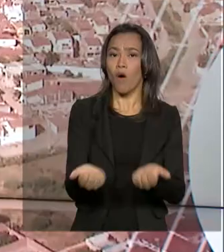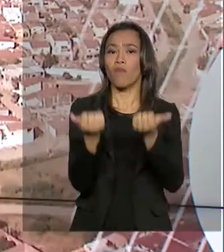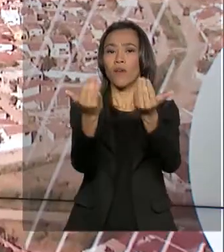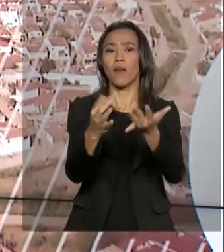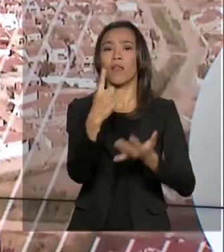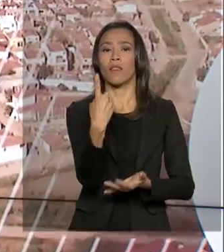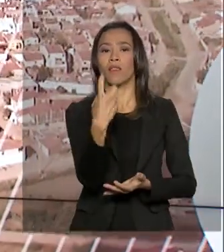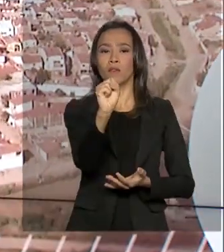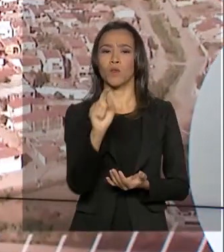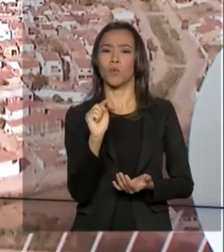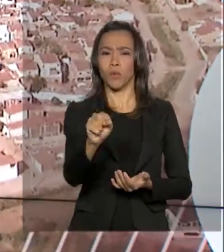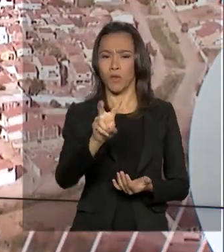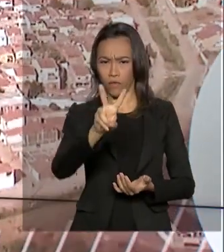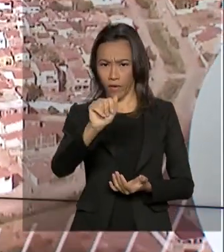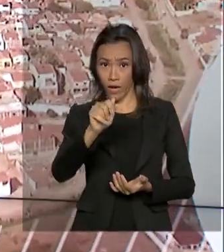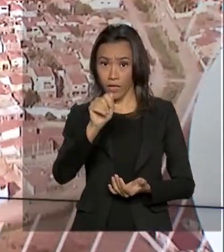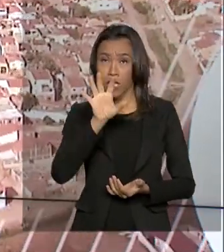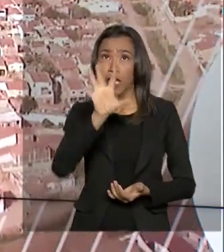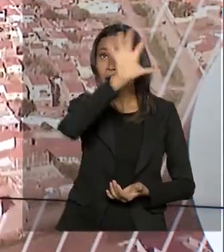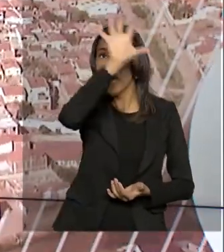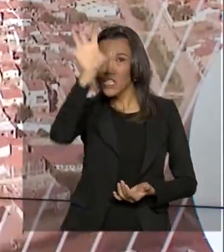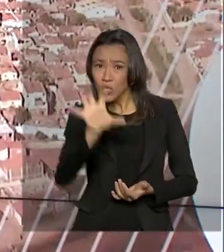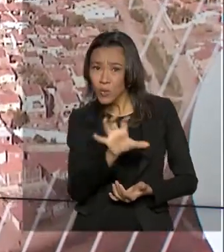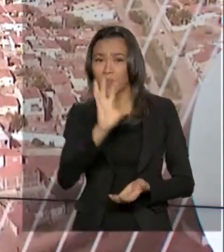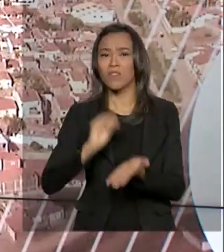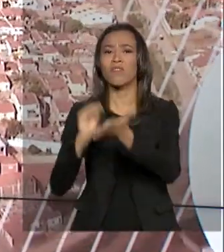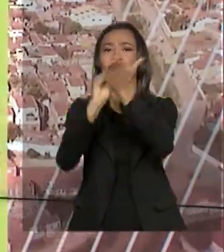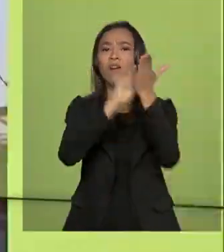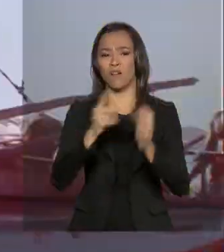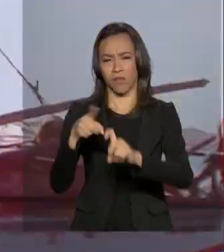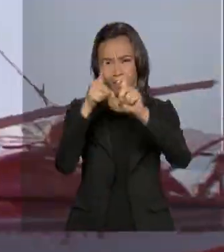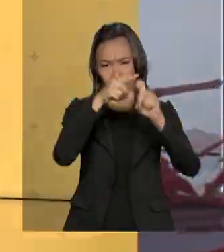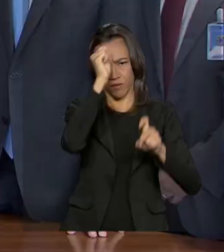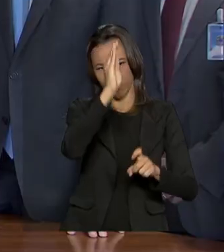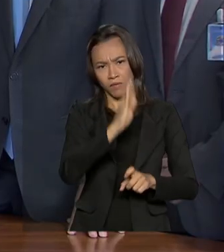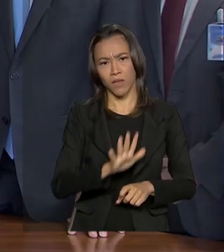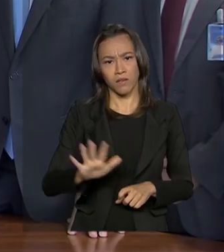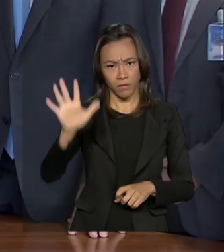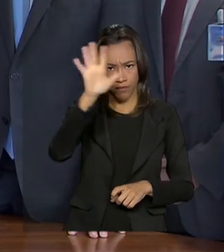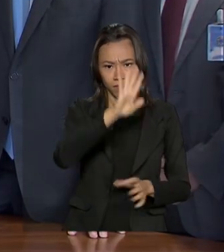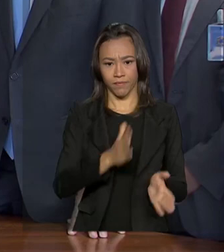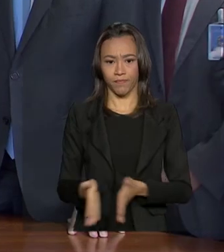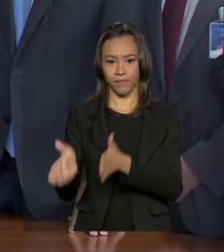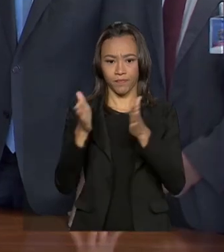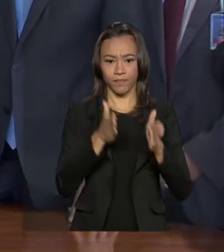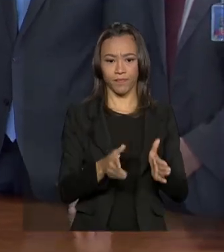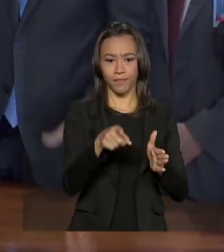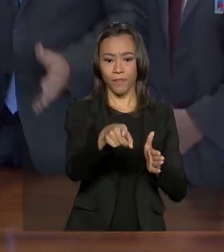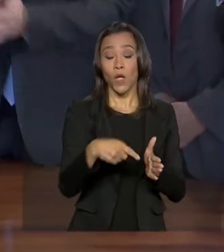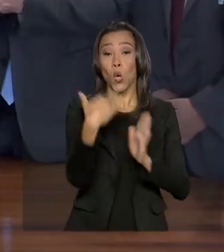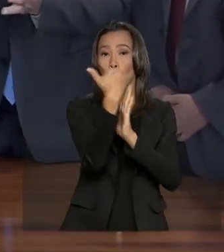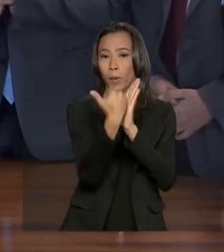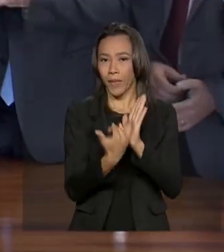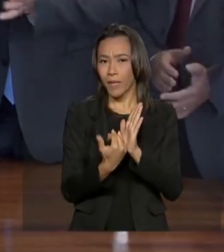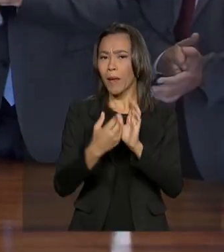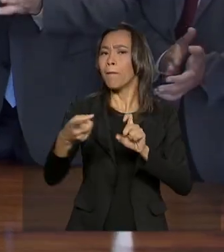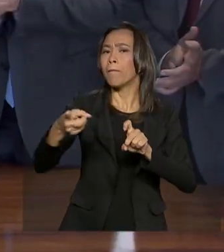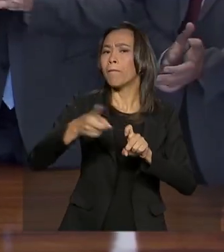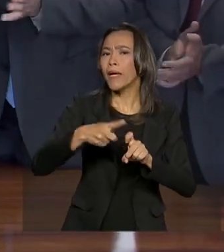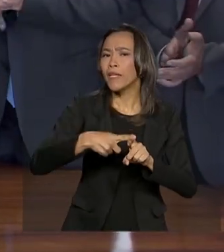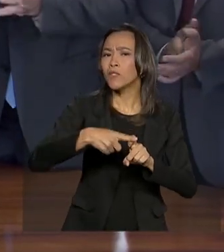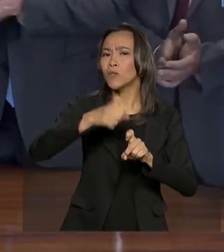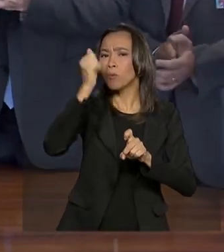mil vagas em regiões onde há maior carência de médicos no país. O programa Médicos pelo Brasil,